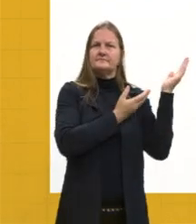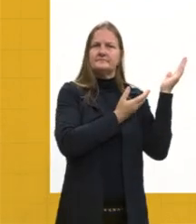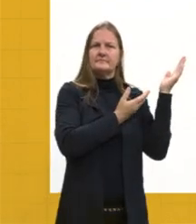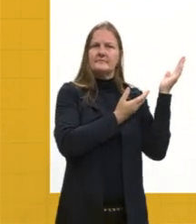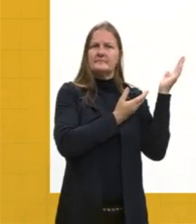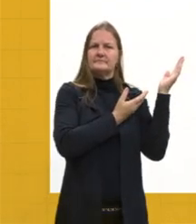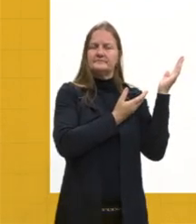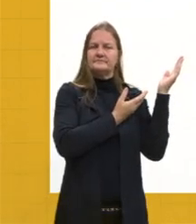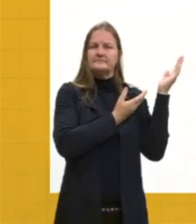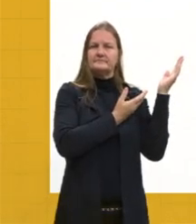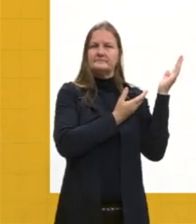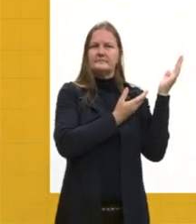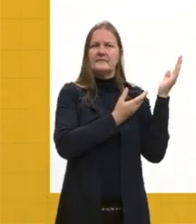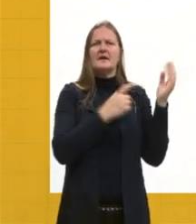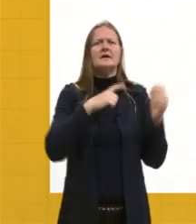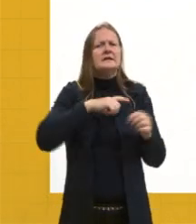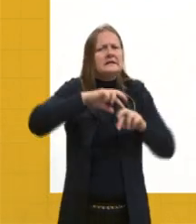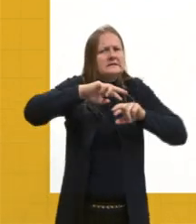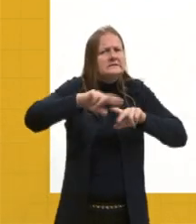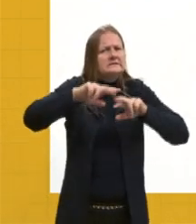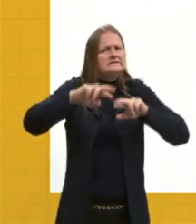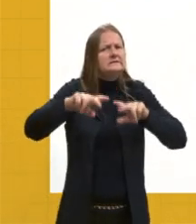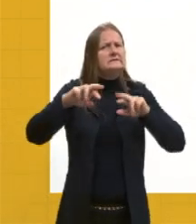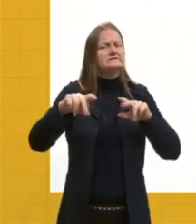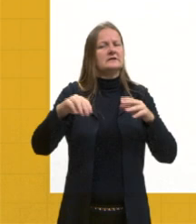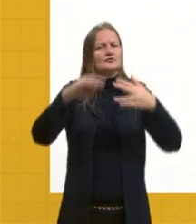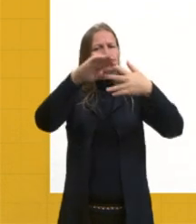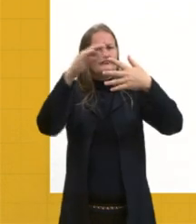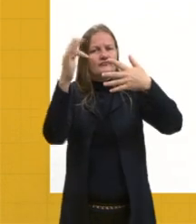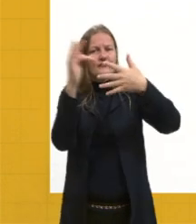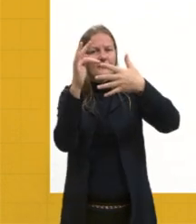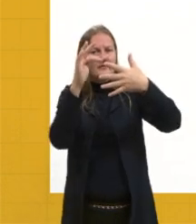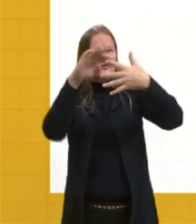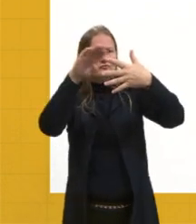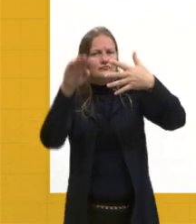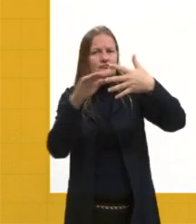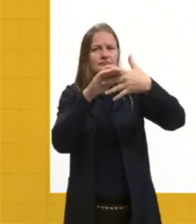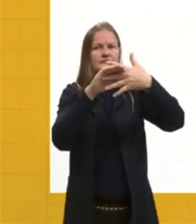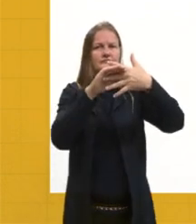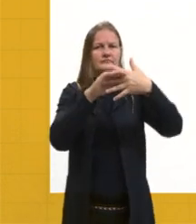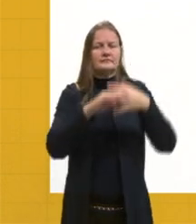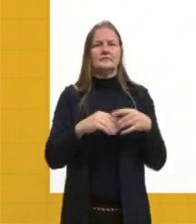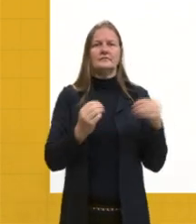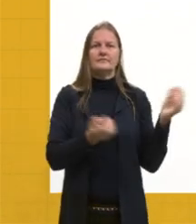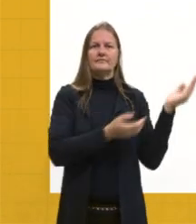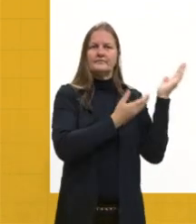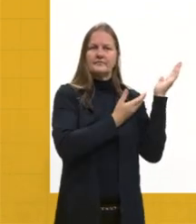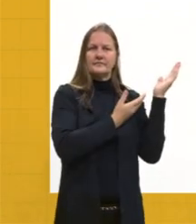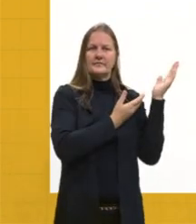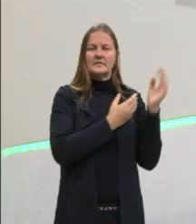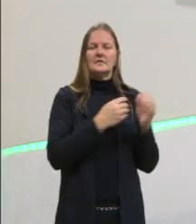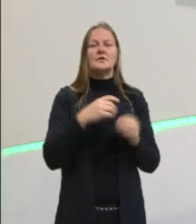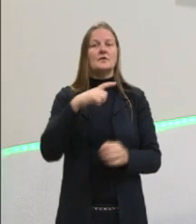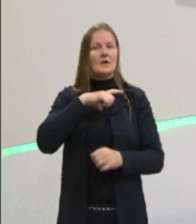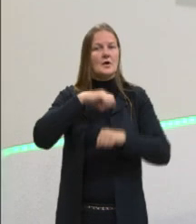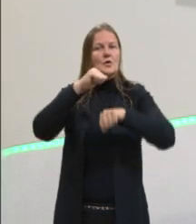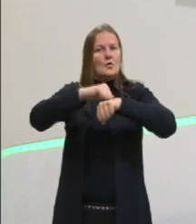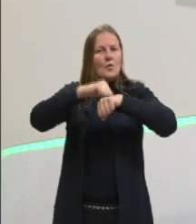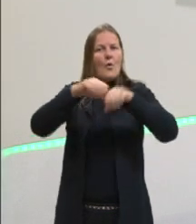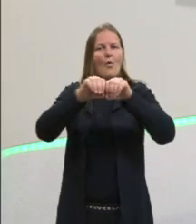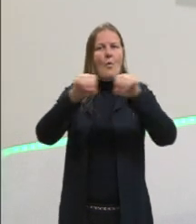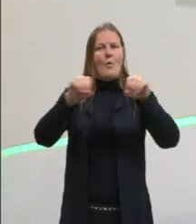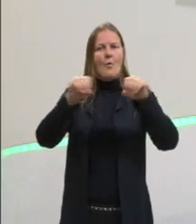cordata, nós temos vários subfilos. Então, só aqui que foi aparecer os vertebrados, ó. No filo